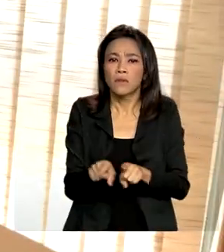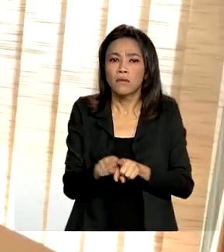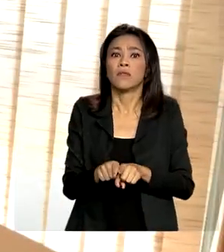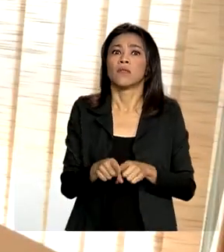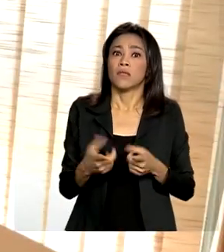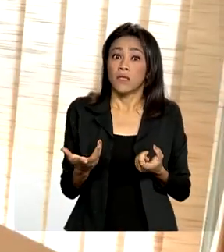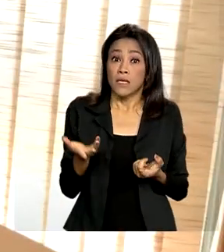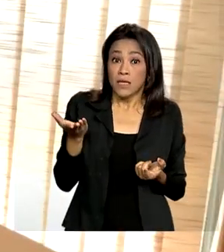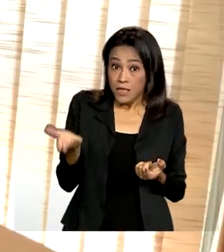sucesso. grupo investimentos. Obrigado.